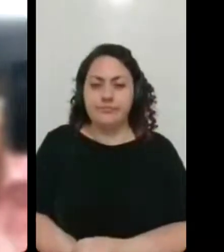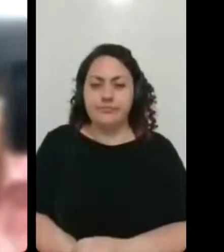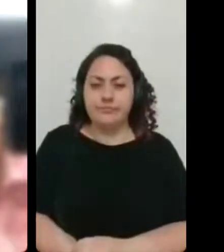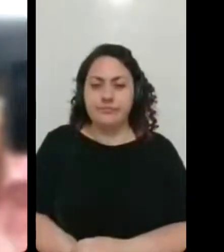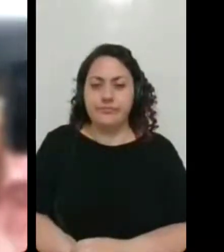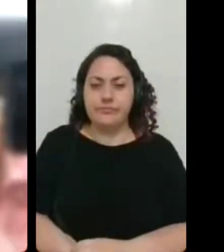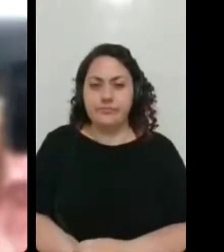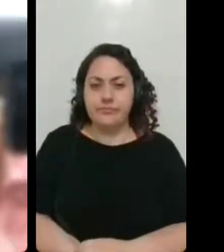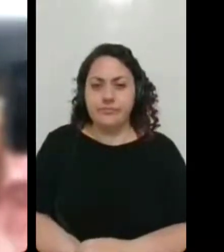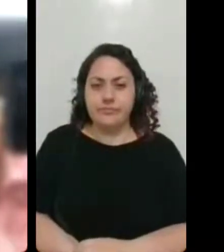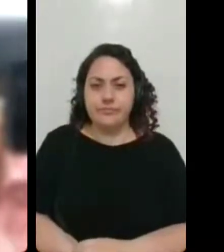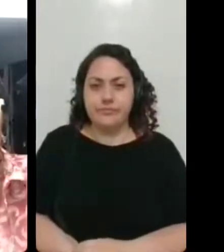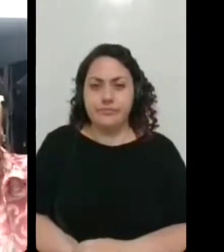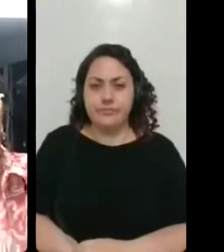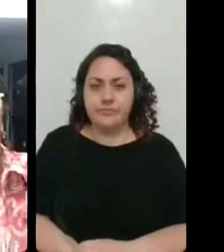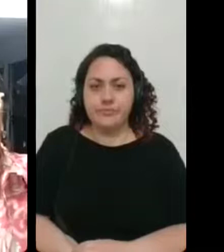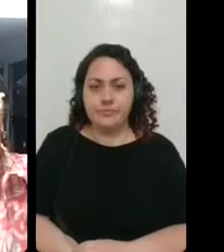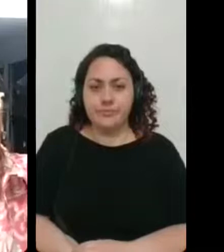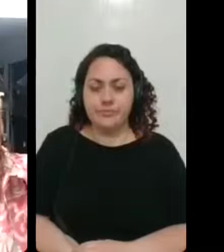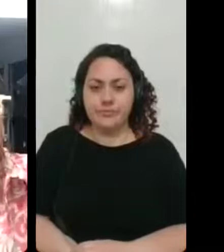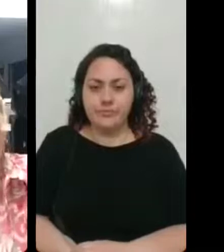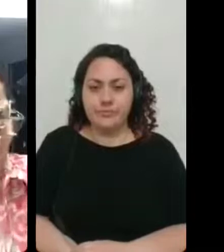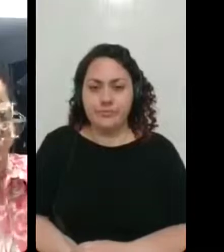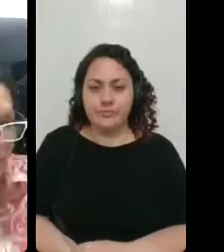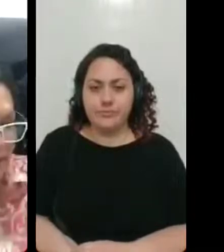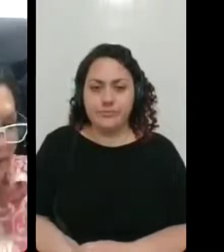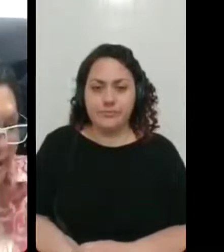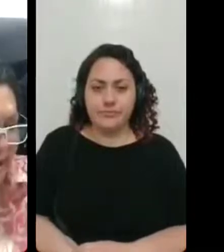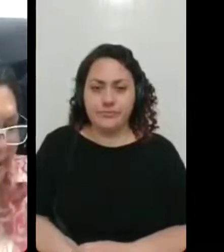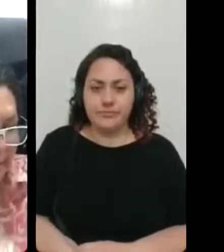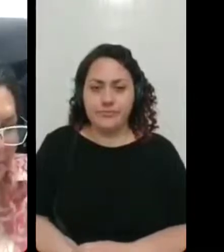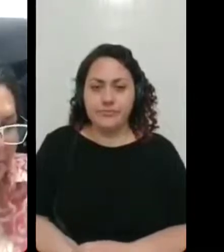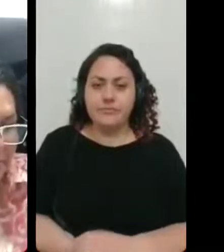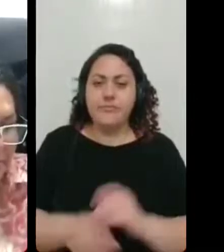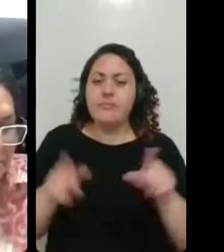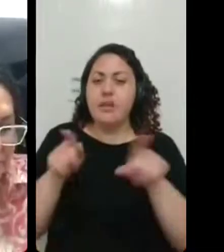nossos desejos de fazer e de conseguir as coisas, né?